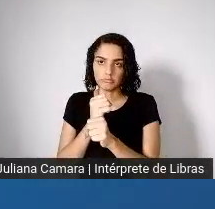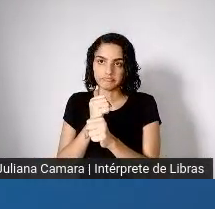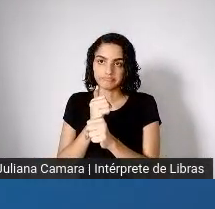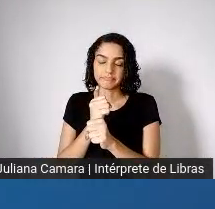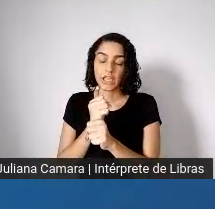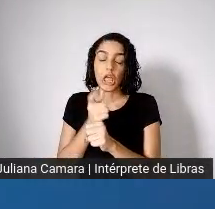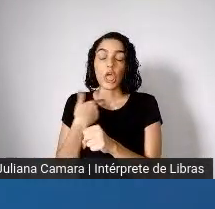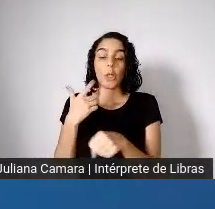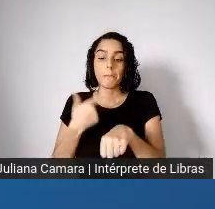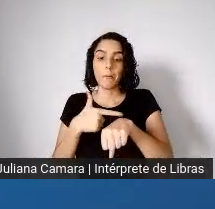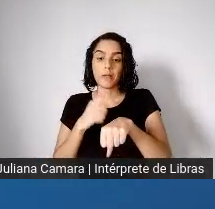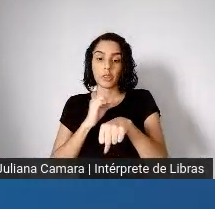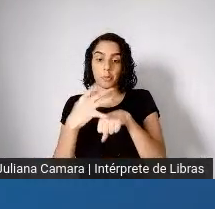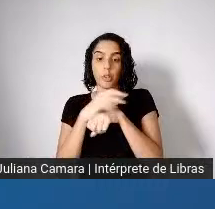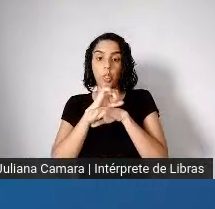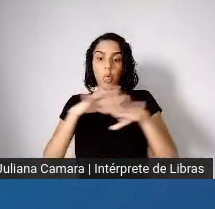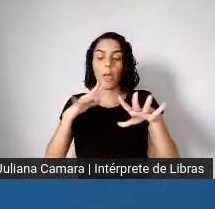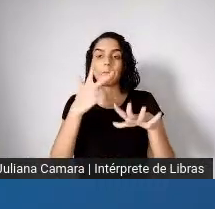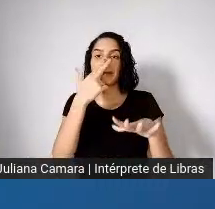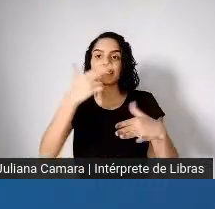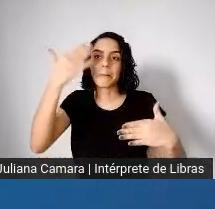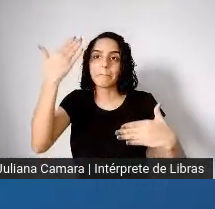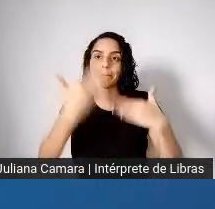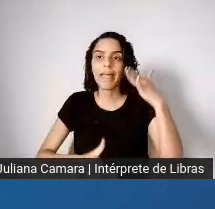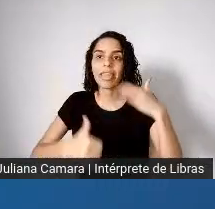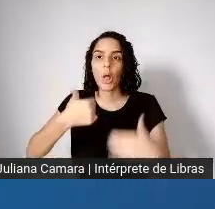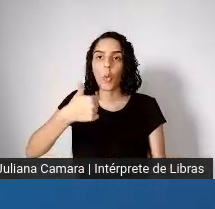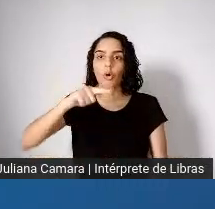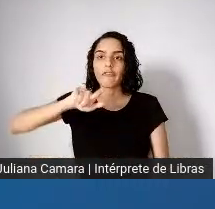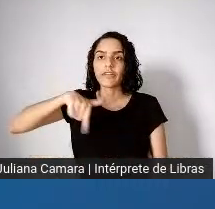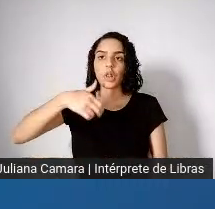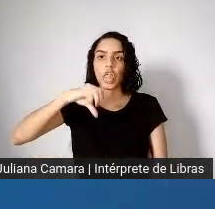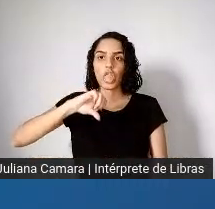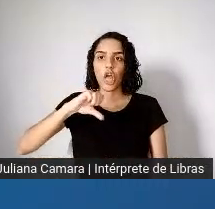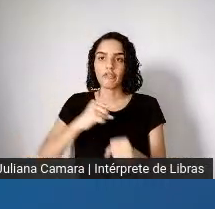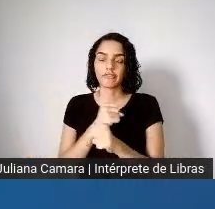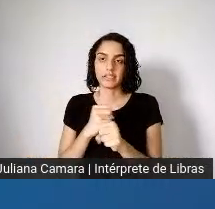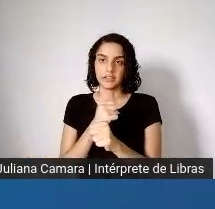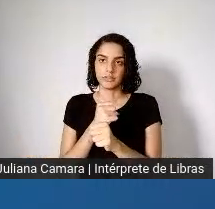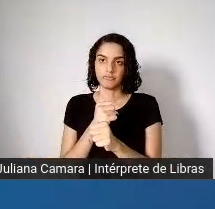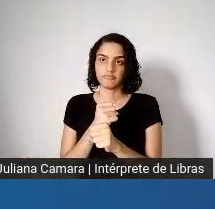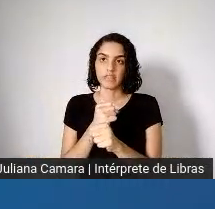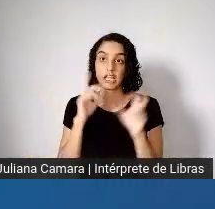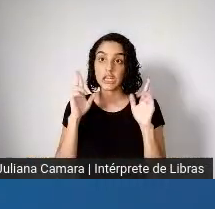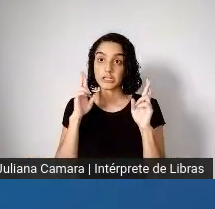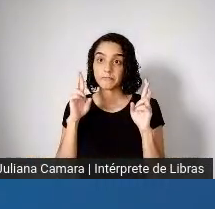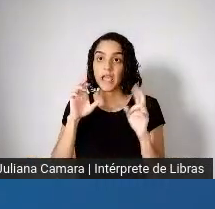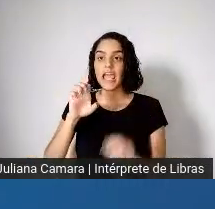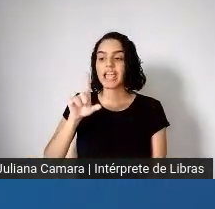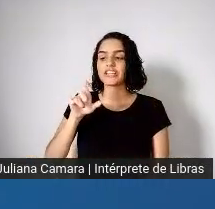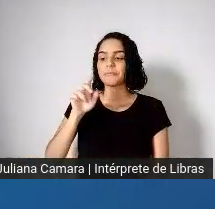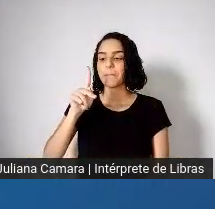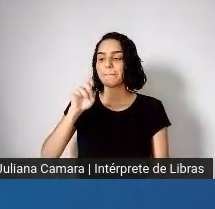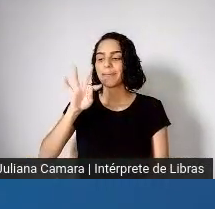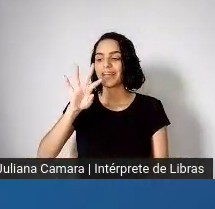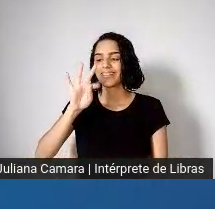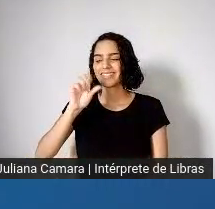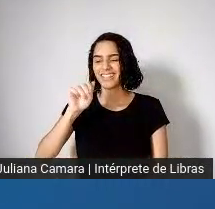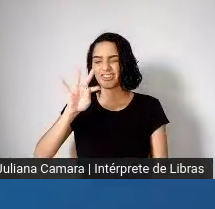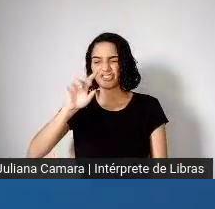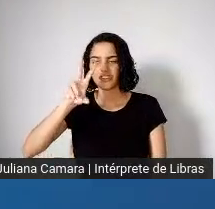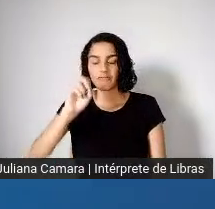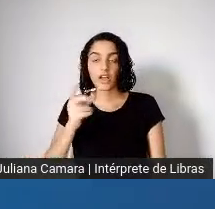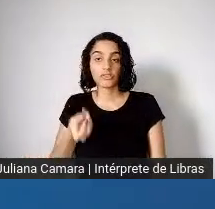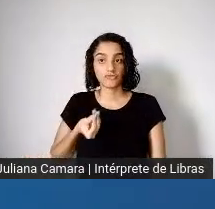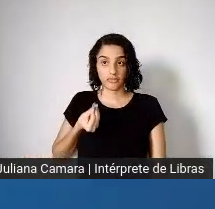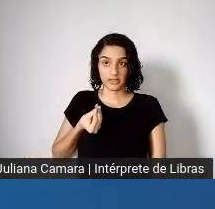e aprofunda desigualdade de acesso. Mas quando a gente projeta isso para uma dimensão mais macro, para